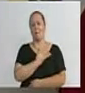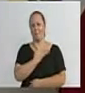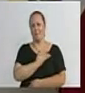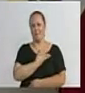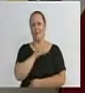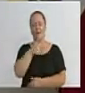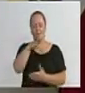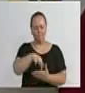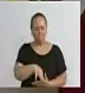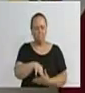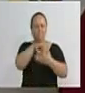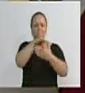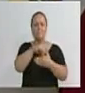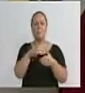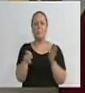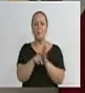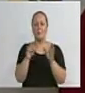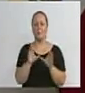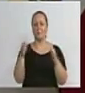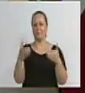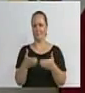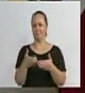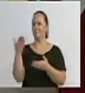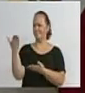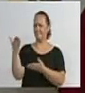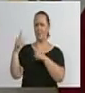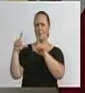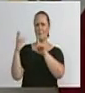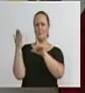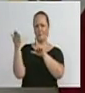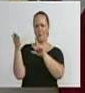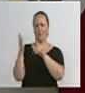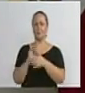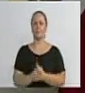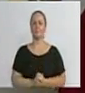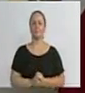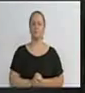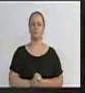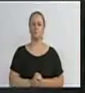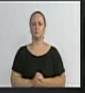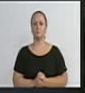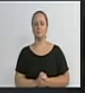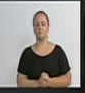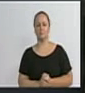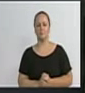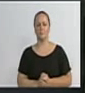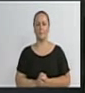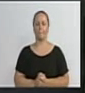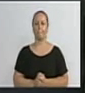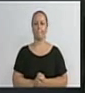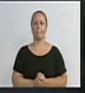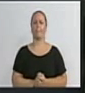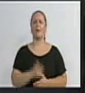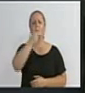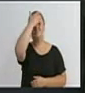comunitário. Ari, poderia começar a botar umas fotos lá? Um grande líder comunitário, um ser humano,